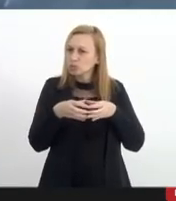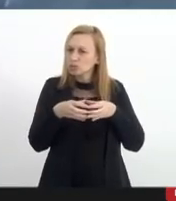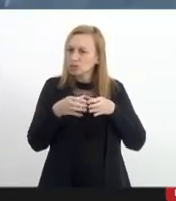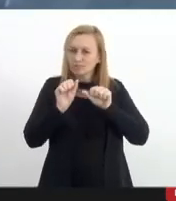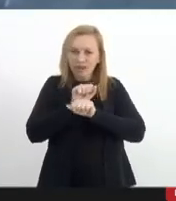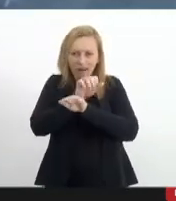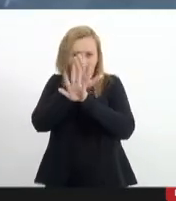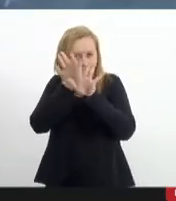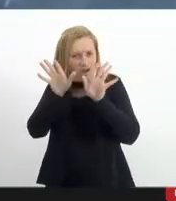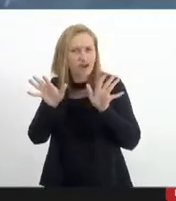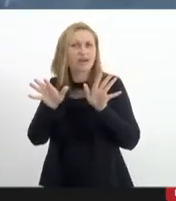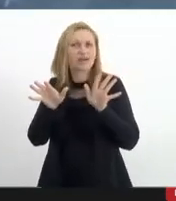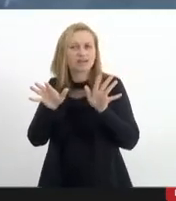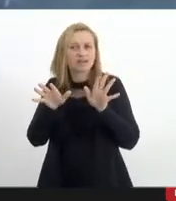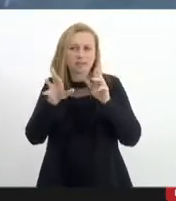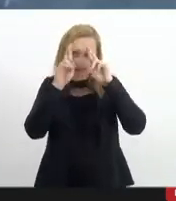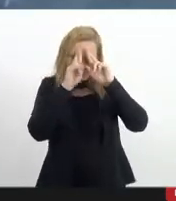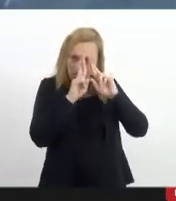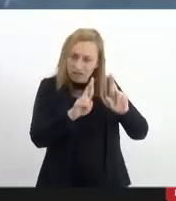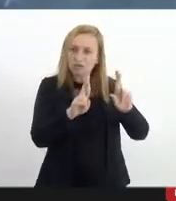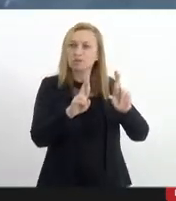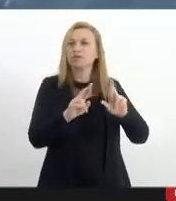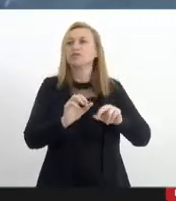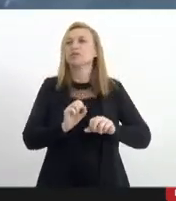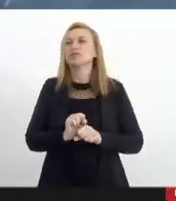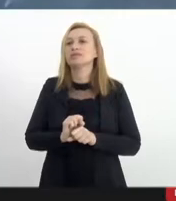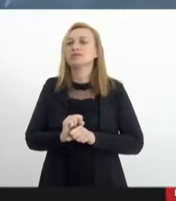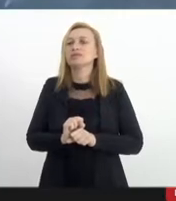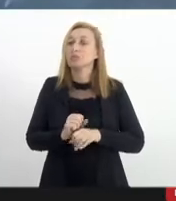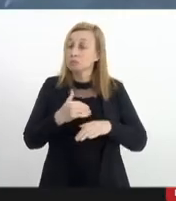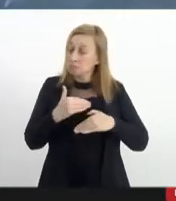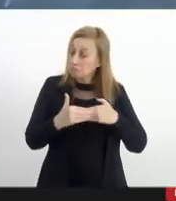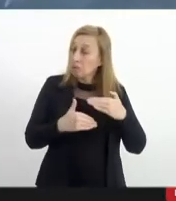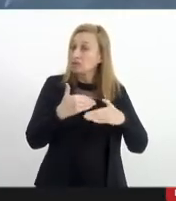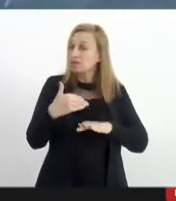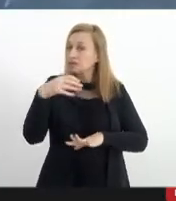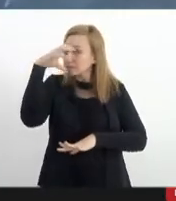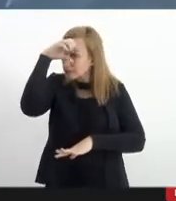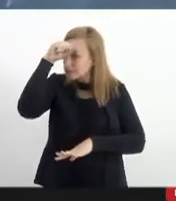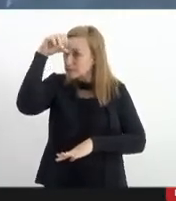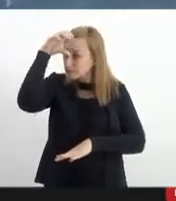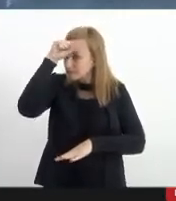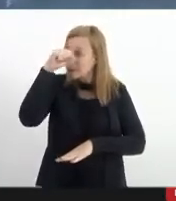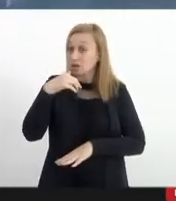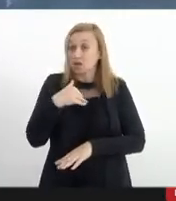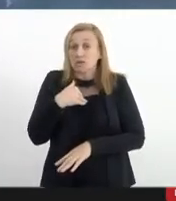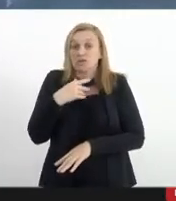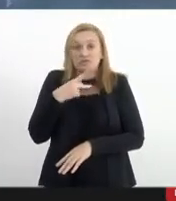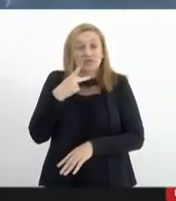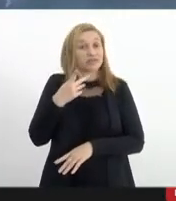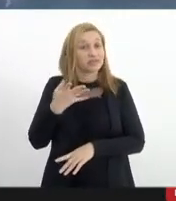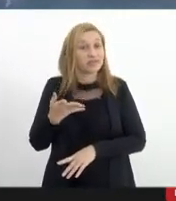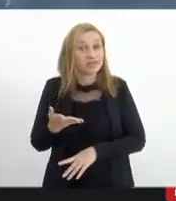transparente e muito respeitosa. Tem sido um processo de aprendizado e confesso que,